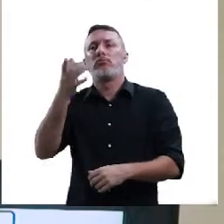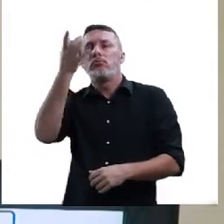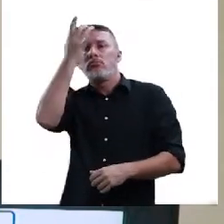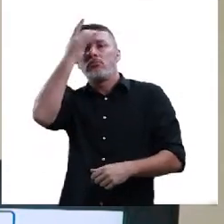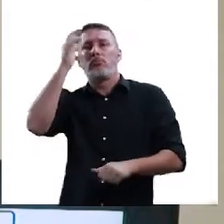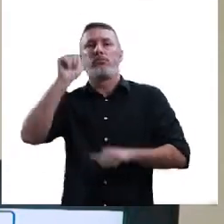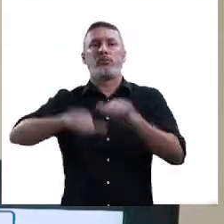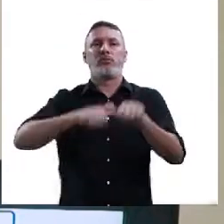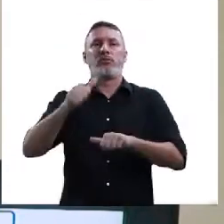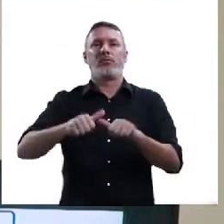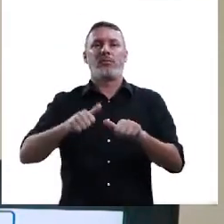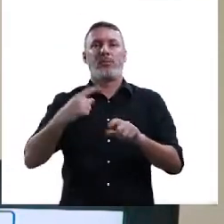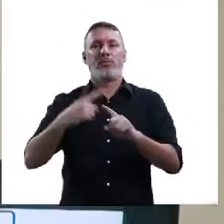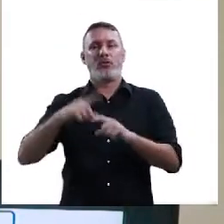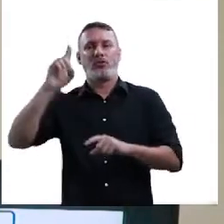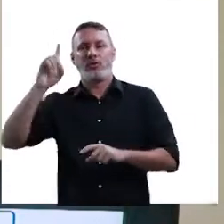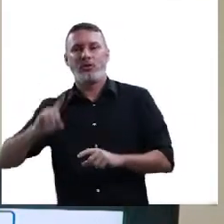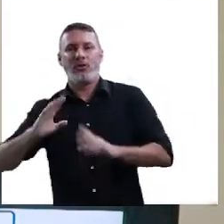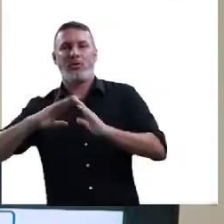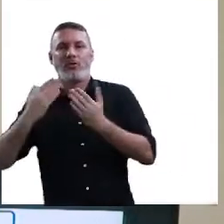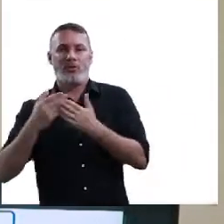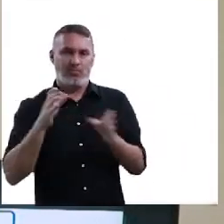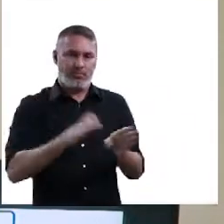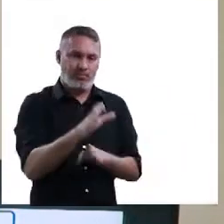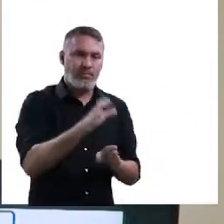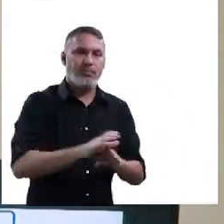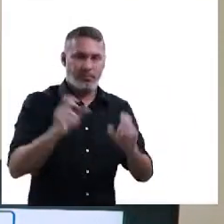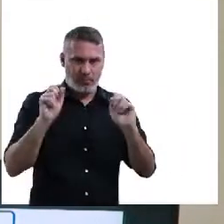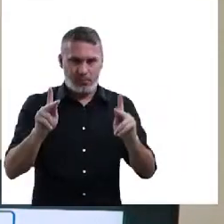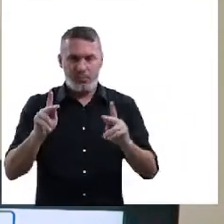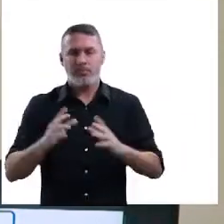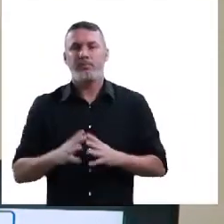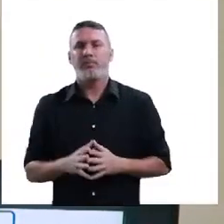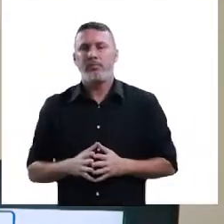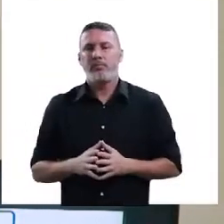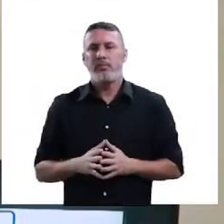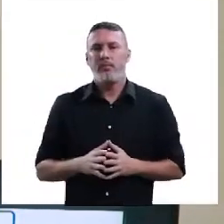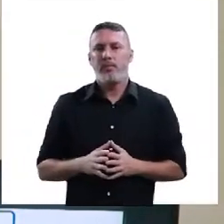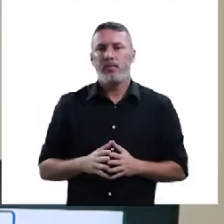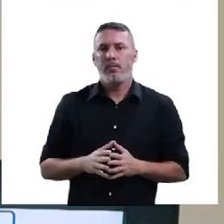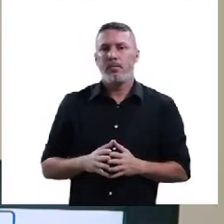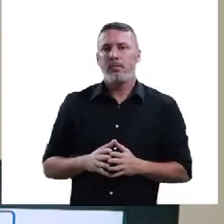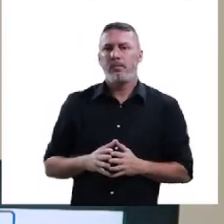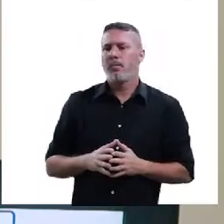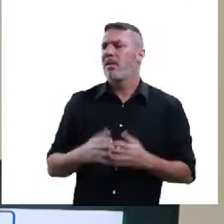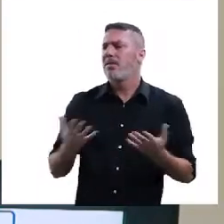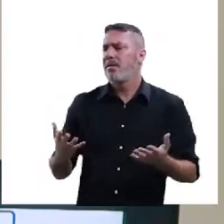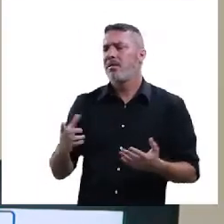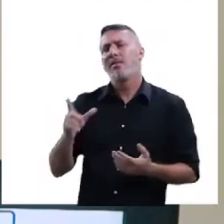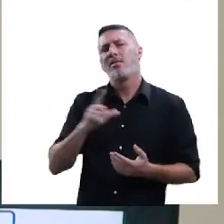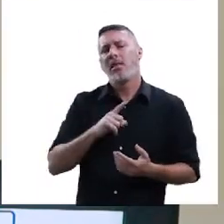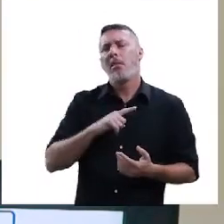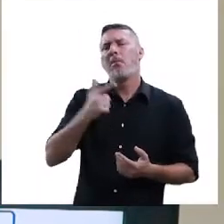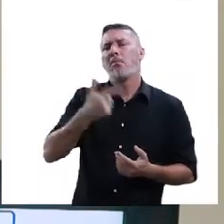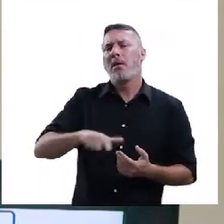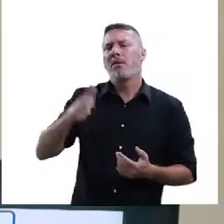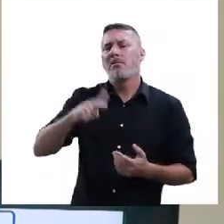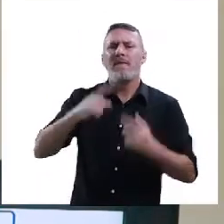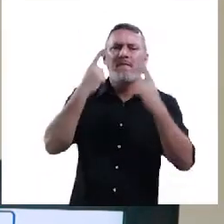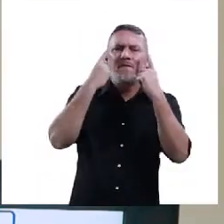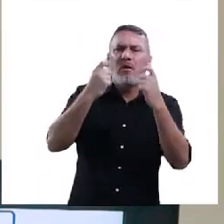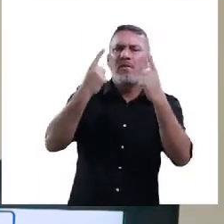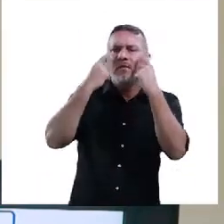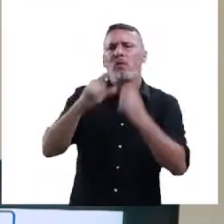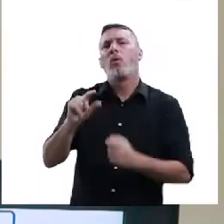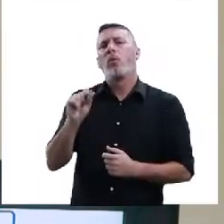uma outra mentalidade, com o papel daquela coordenação e com o papel dos diretores. Beleza, queridos? Então, o que é, professor? Outros